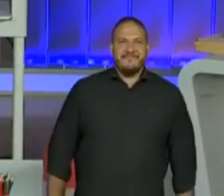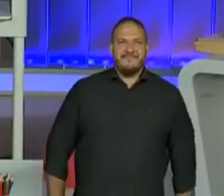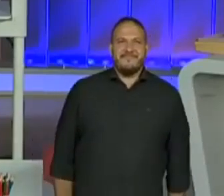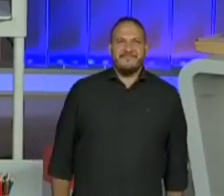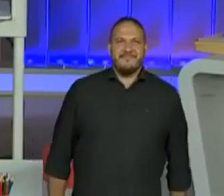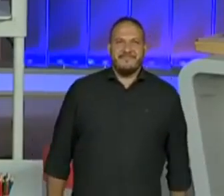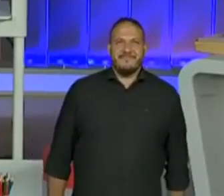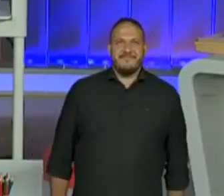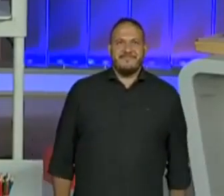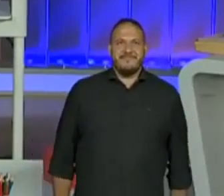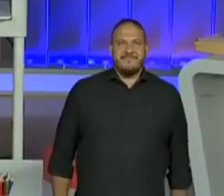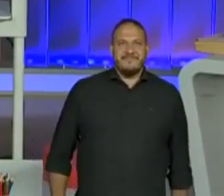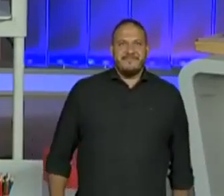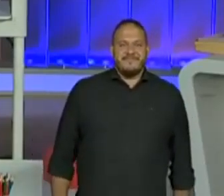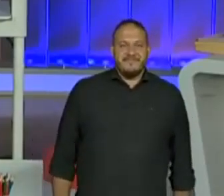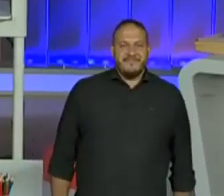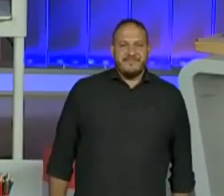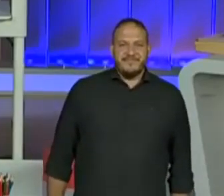Eita, fui voltar.